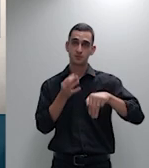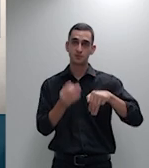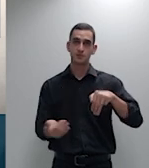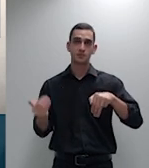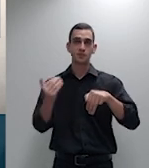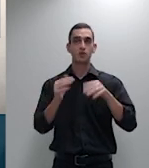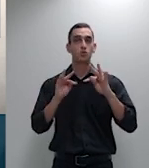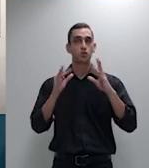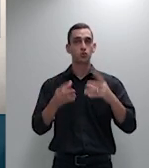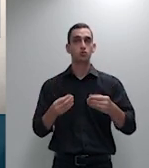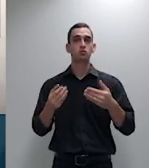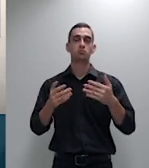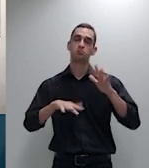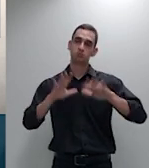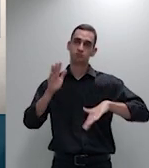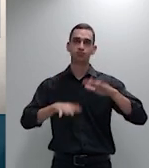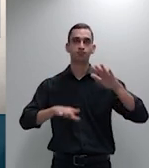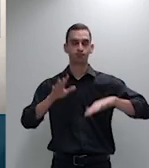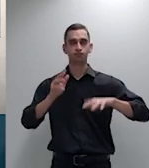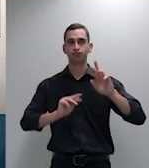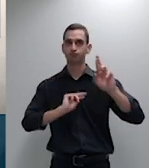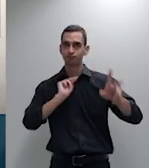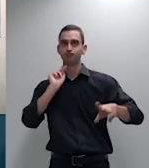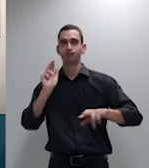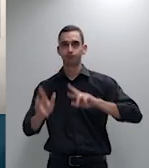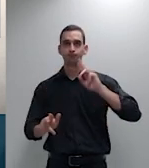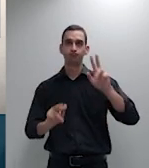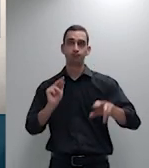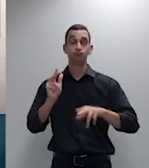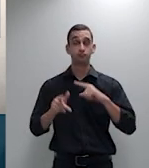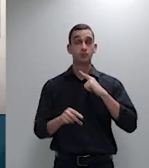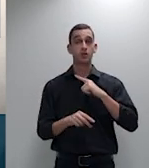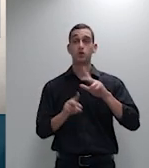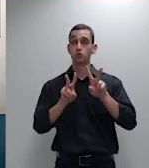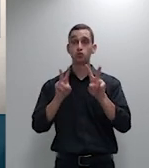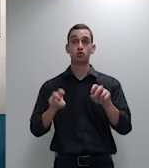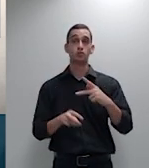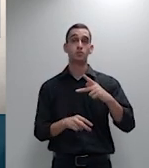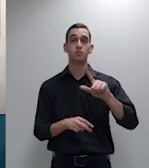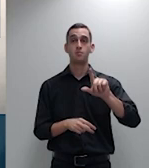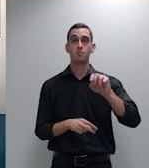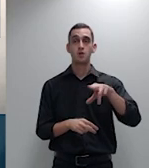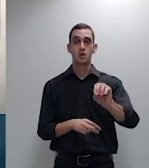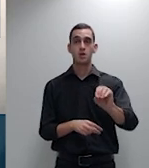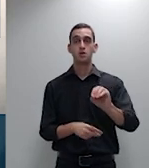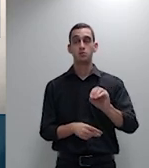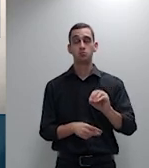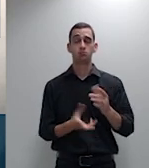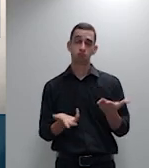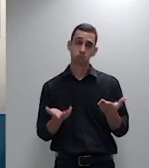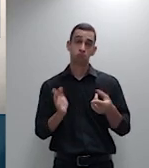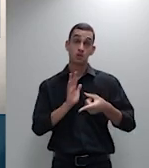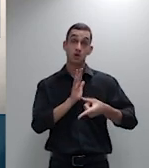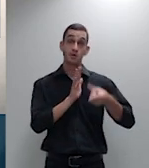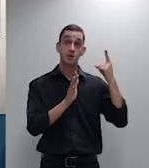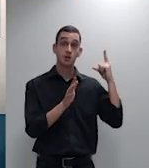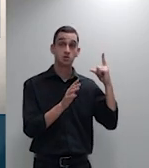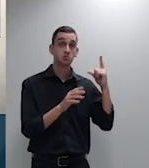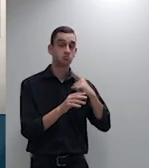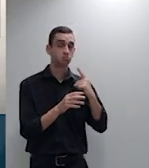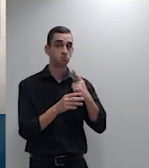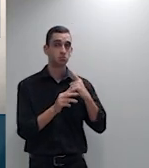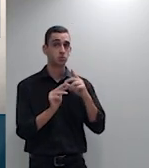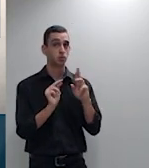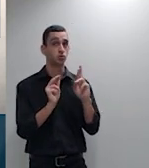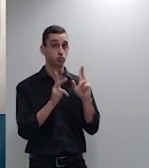em relação aos planos coletivos antes pelo contrário esses planos coletivos